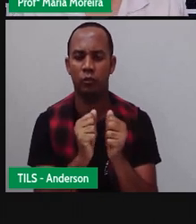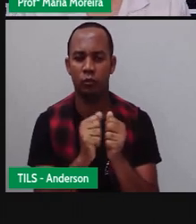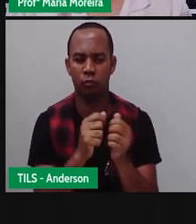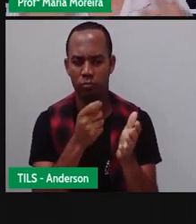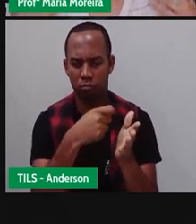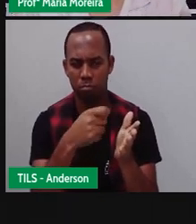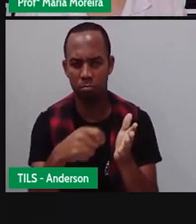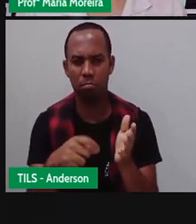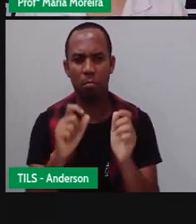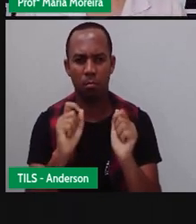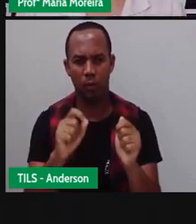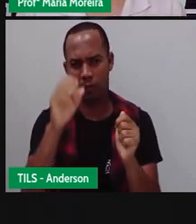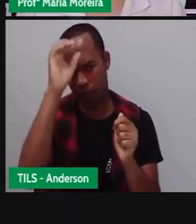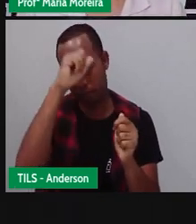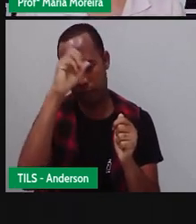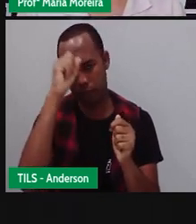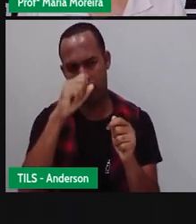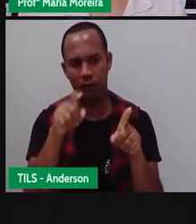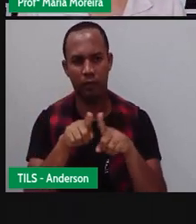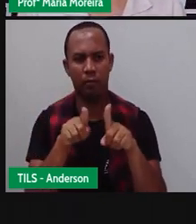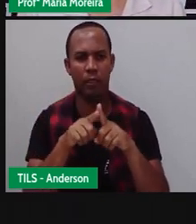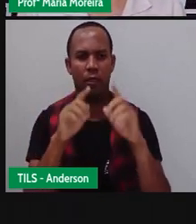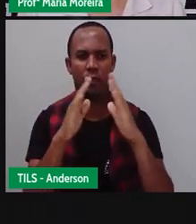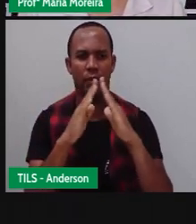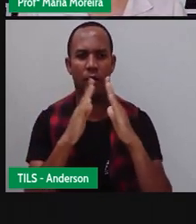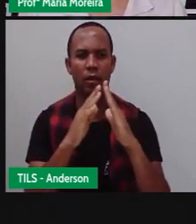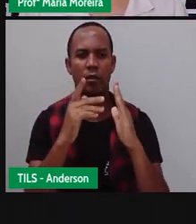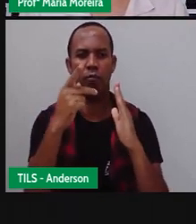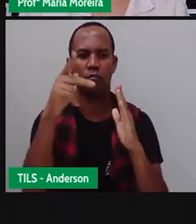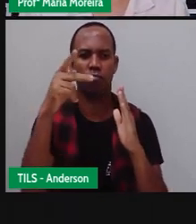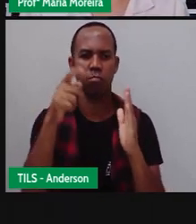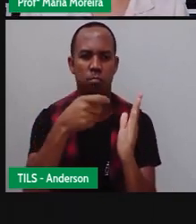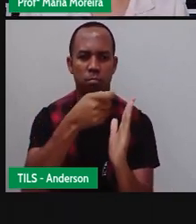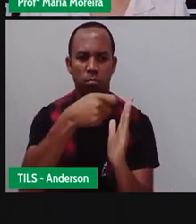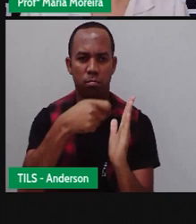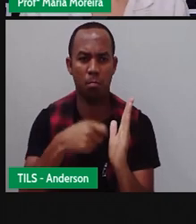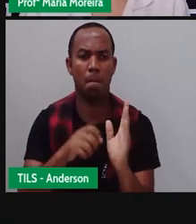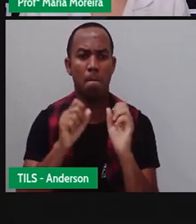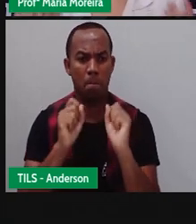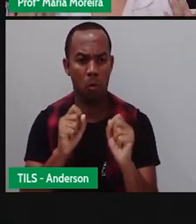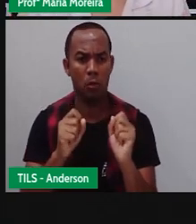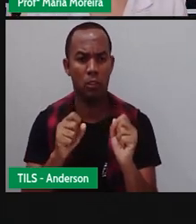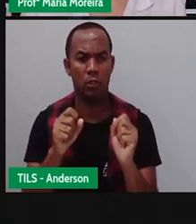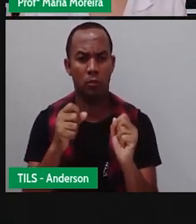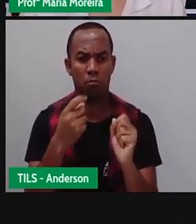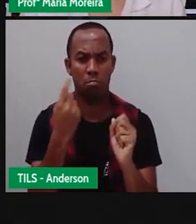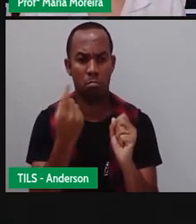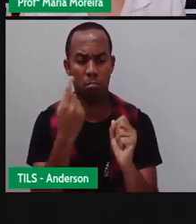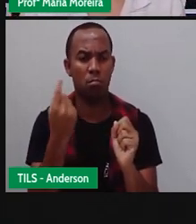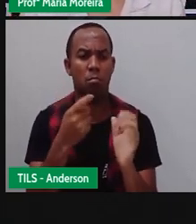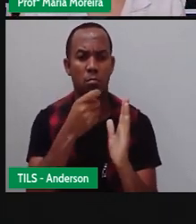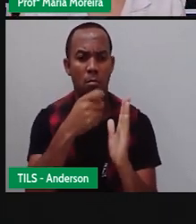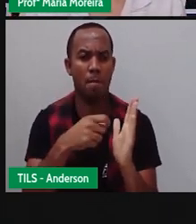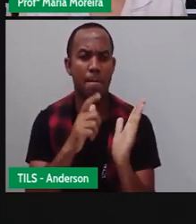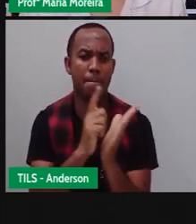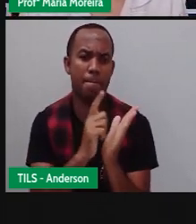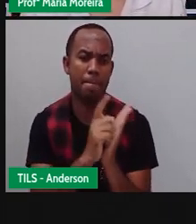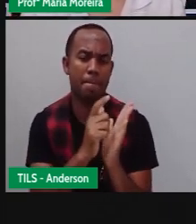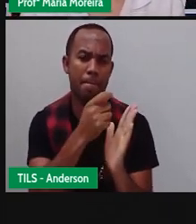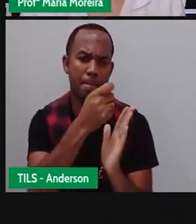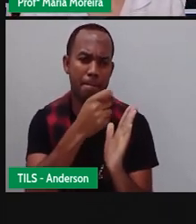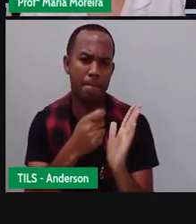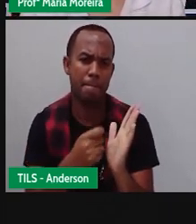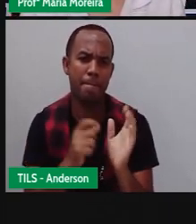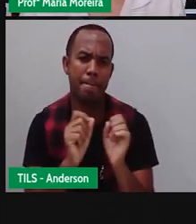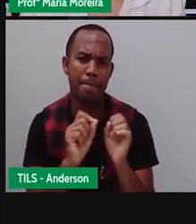NASA. Você pode tentar fazer um quadro da NASA aí na sua casa, né? Isso, se você tiver condição. Se não tiver, usa rascunho e vai